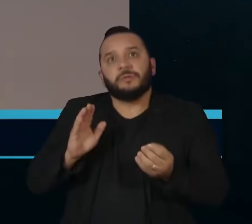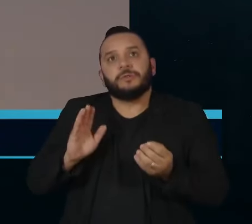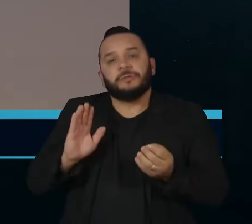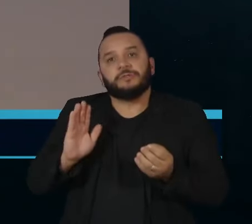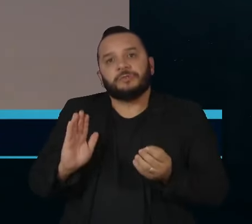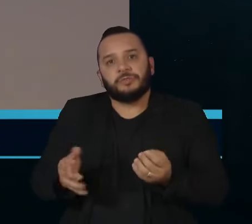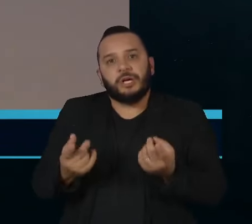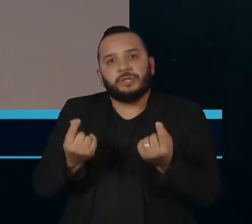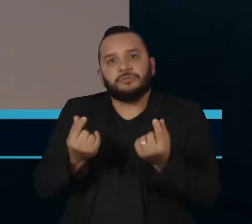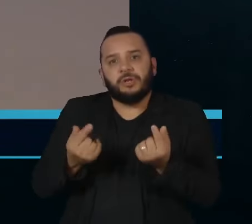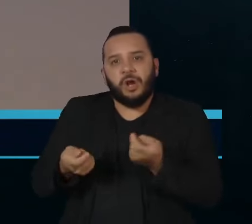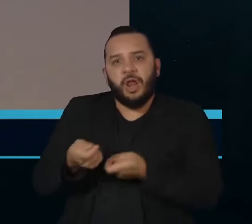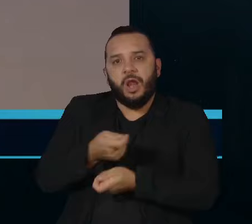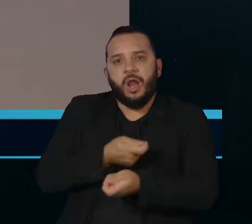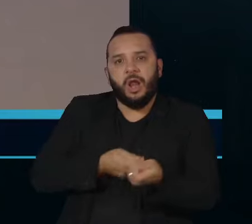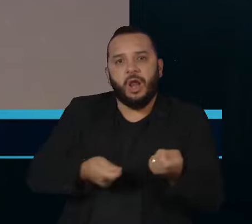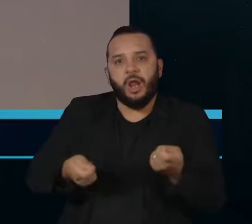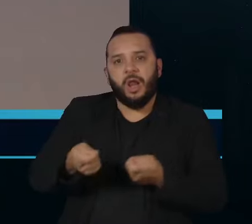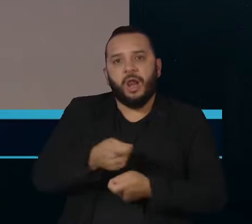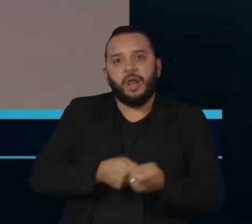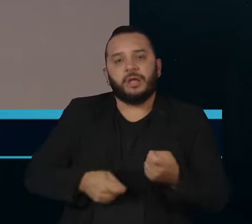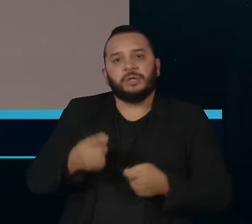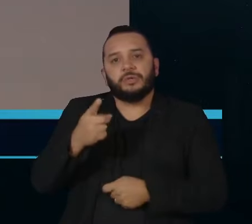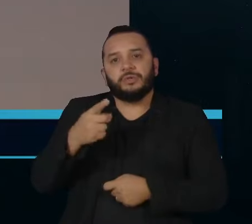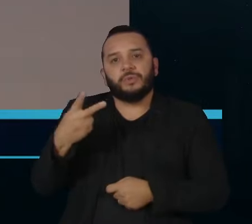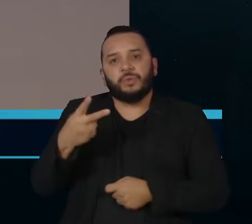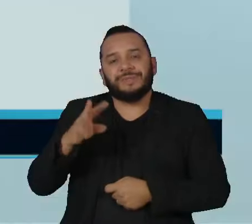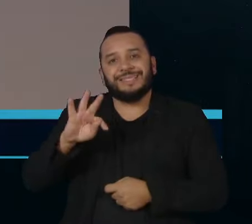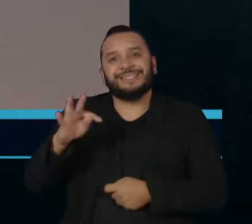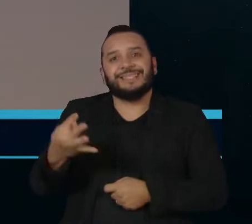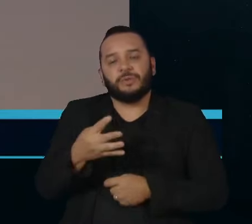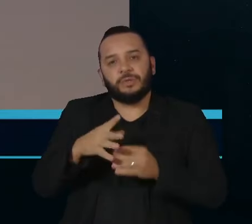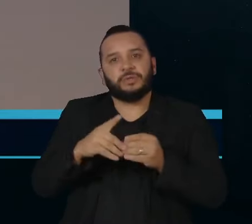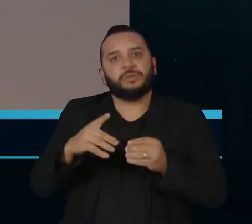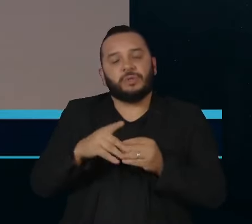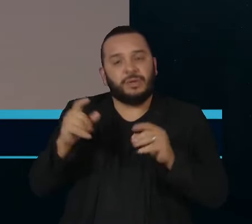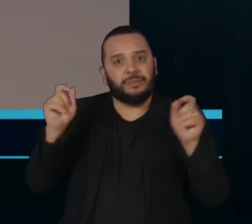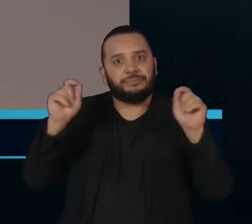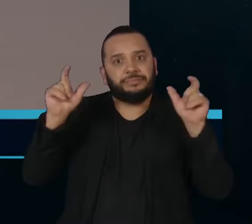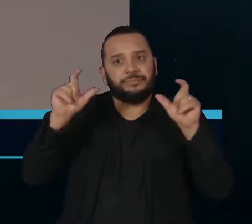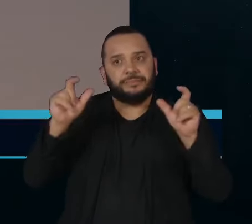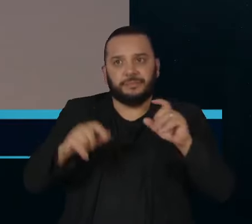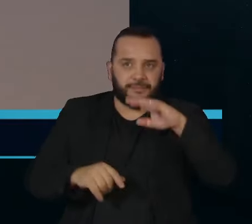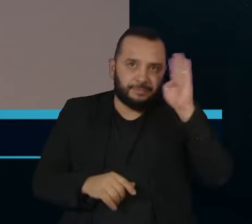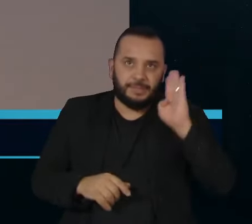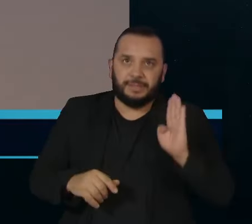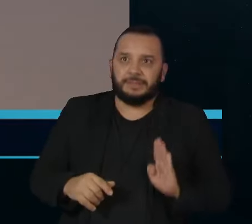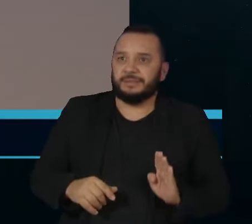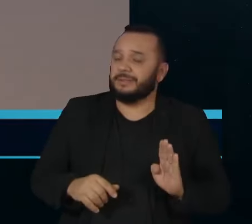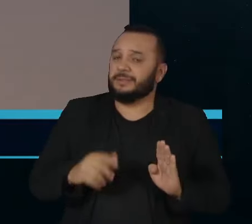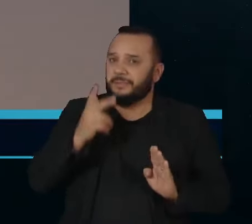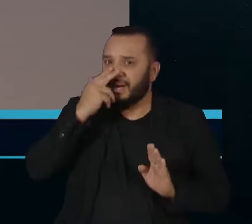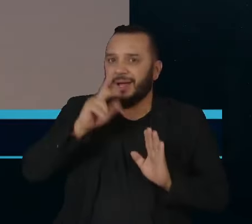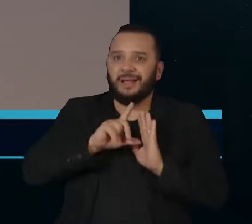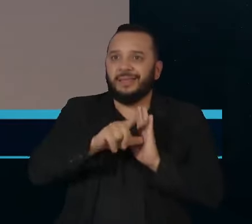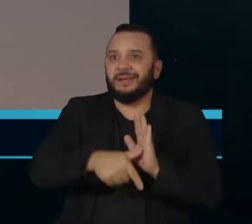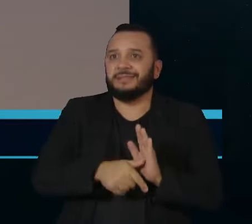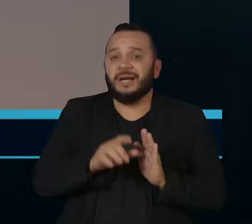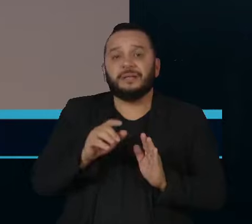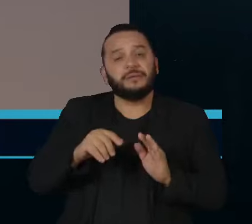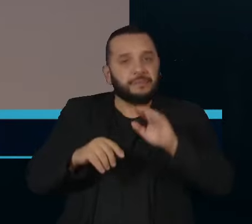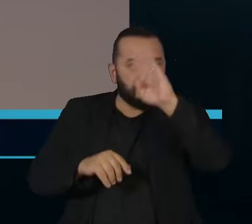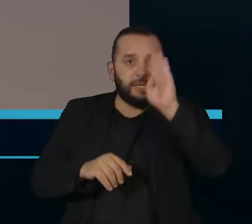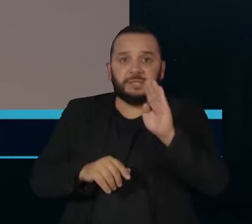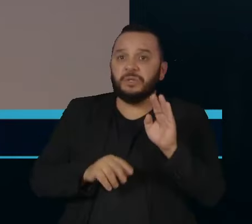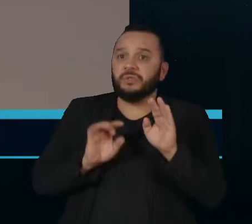trilhões de dólares. O número impressiona. O Brasil não pode ficar alheio e observando